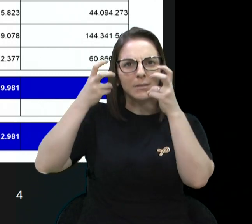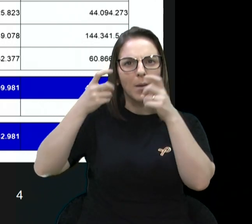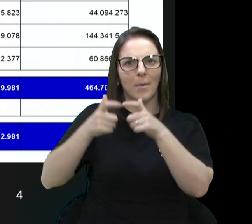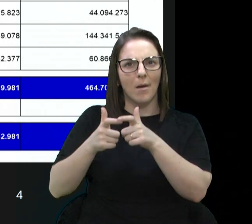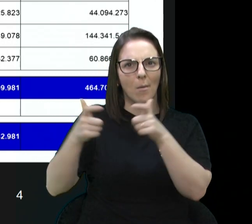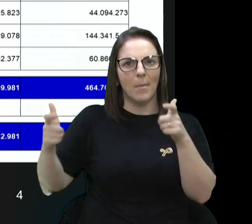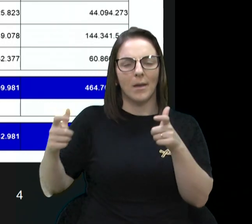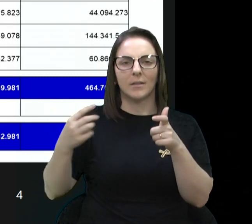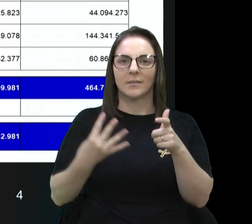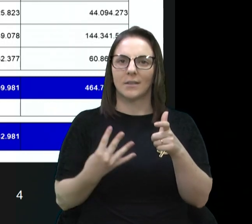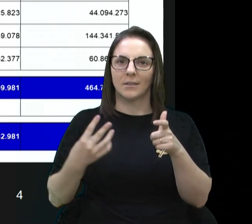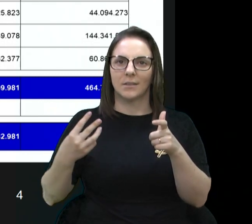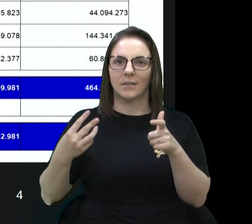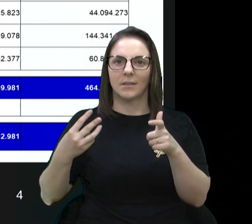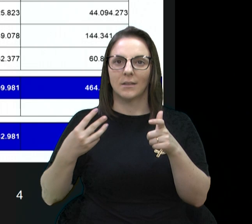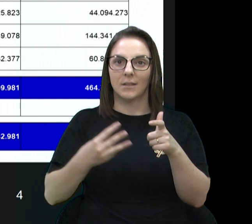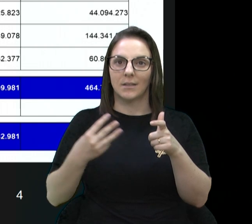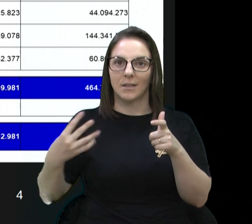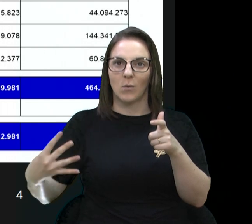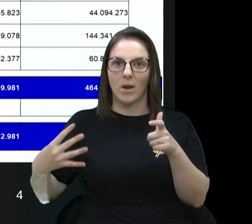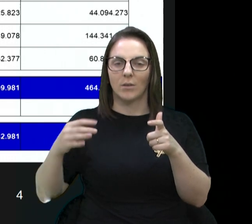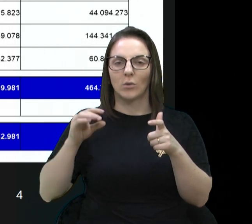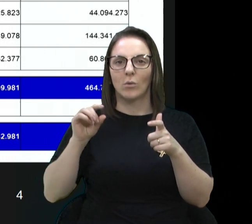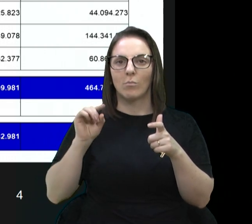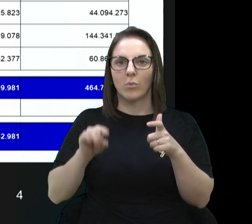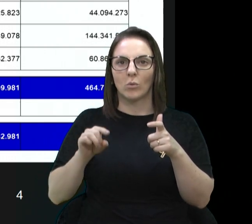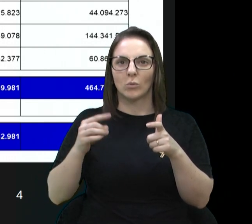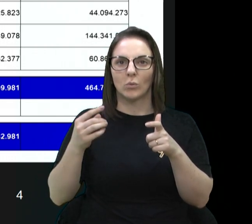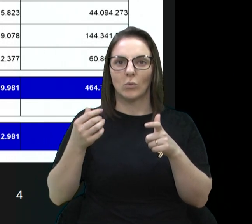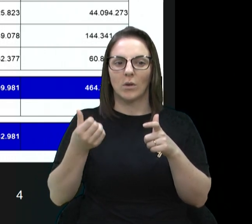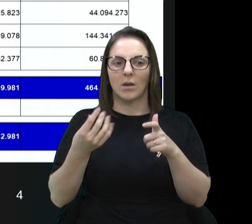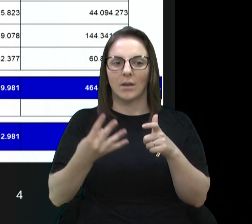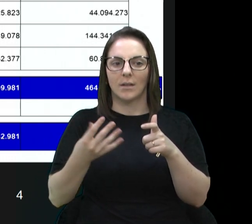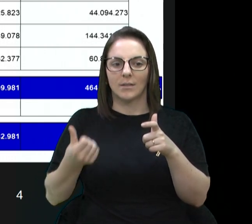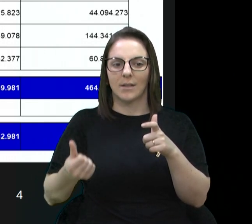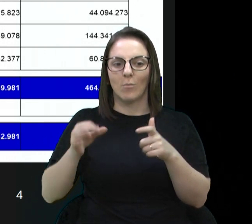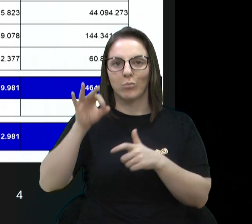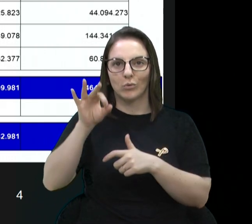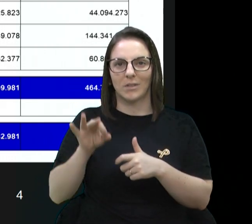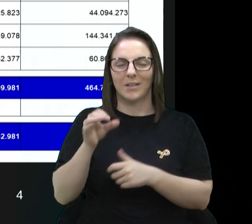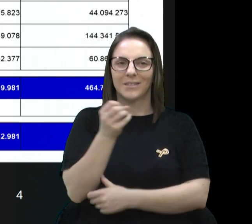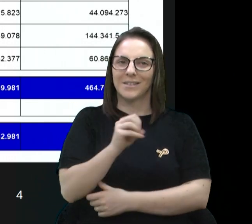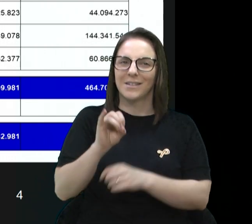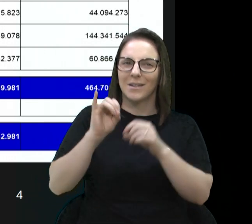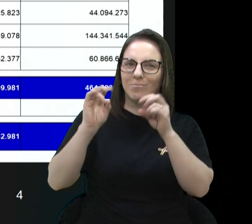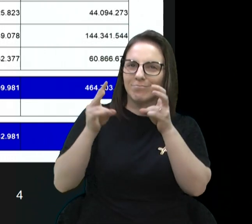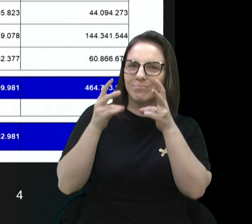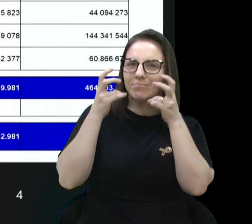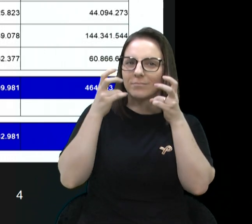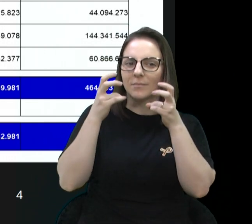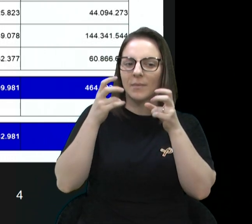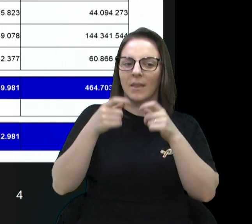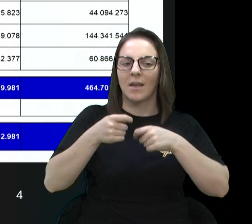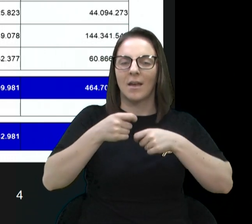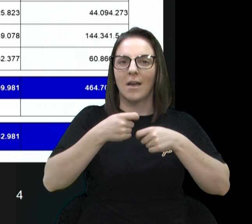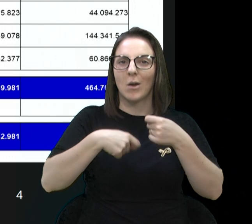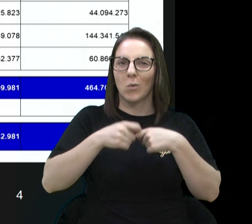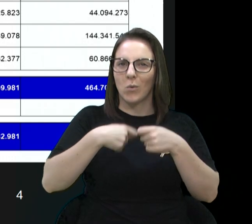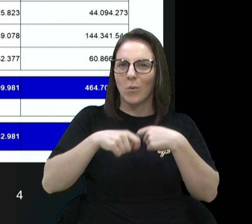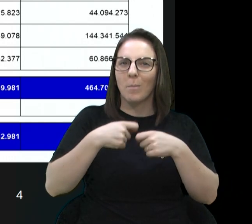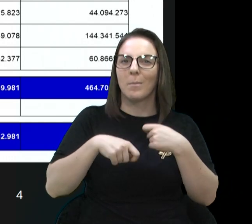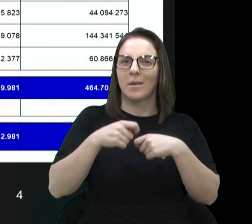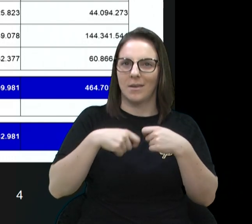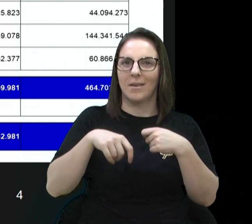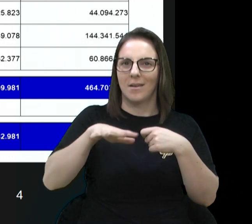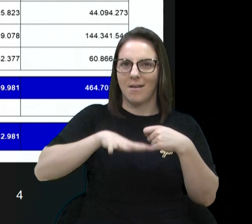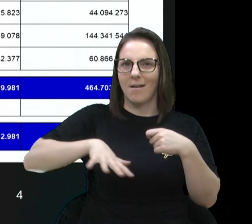.46%. Se nós formos considerar que a economia, ela... Nós